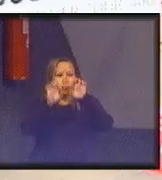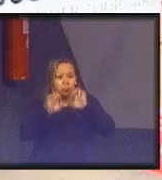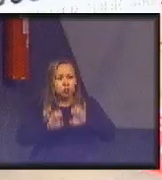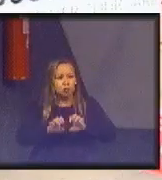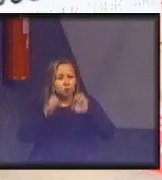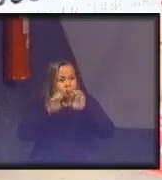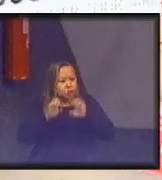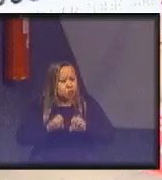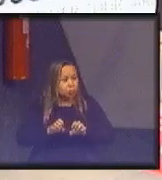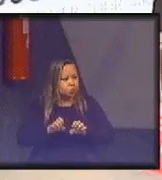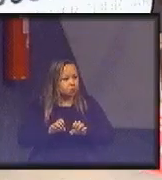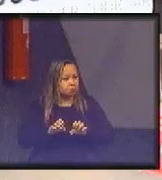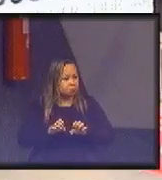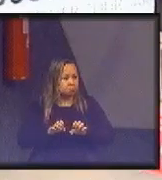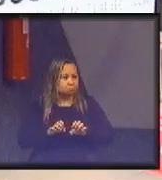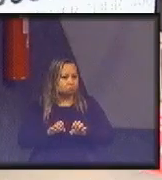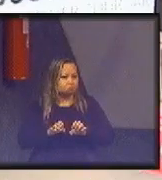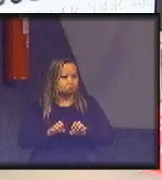aquífero Guarani.